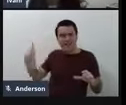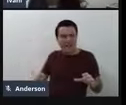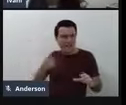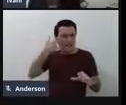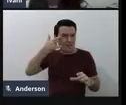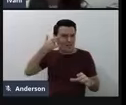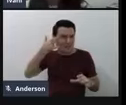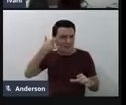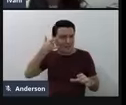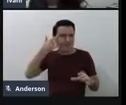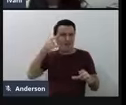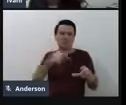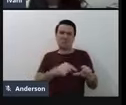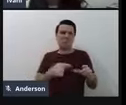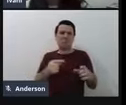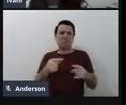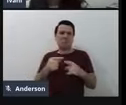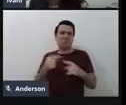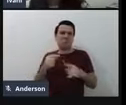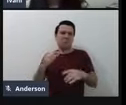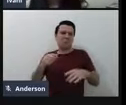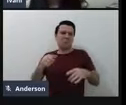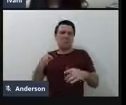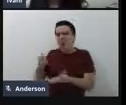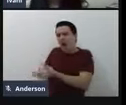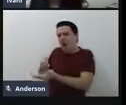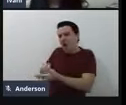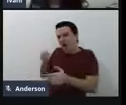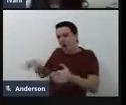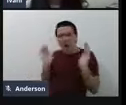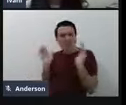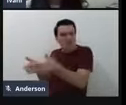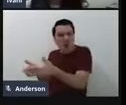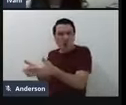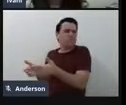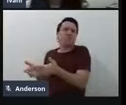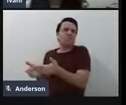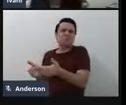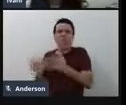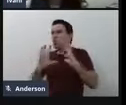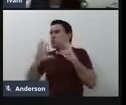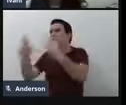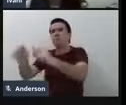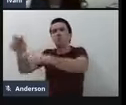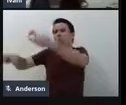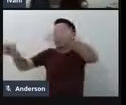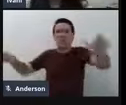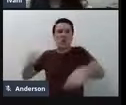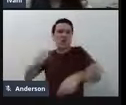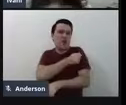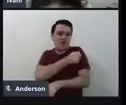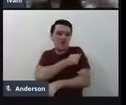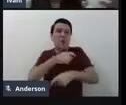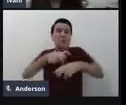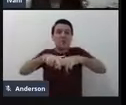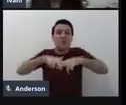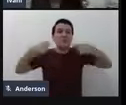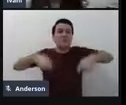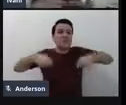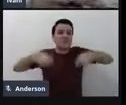síndrome de Down, é para todos. Então, pensar em todos, na coletividade, nas